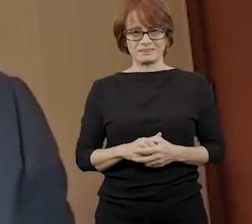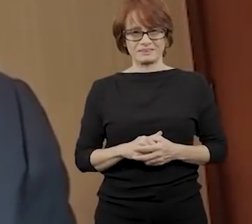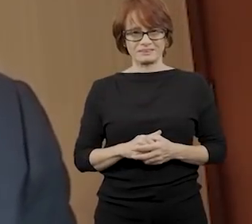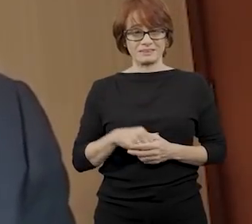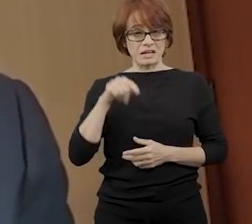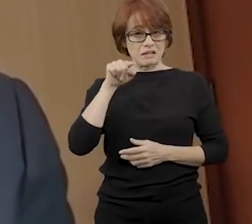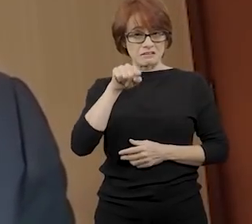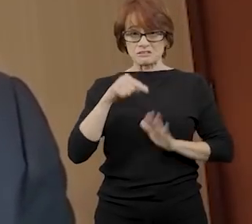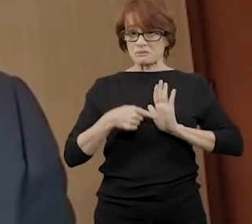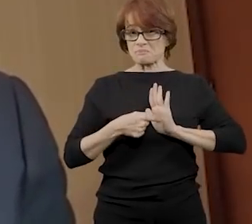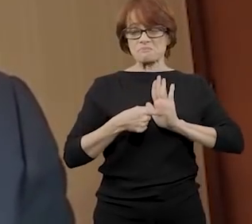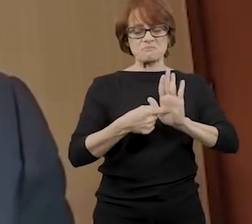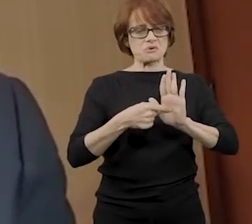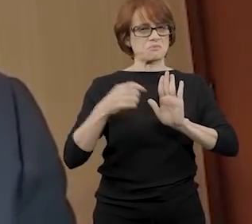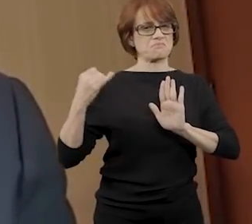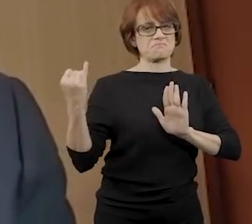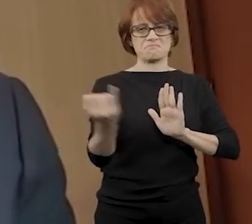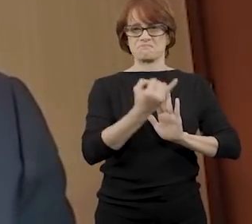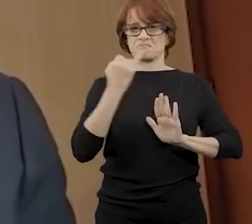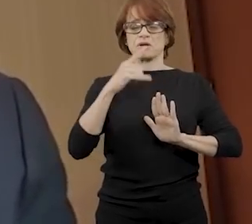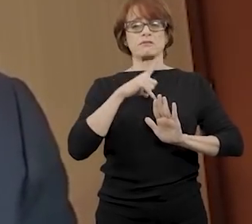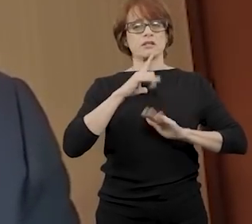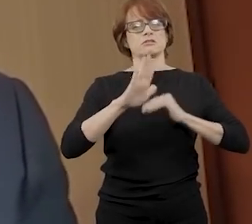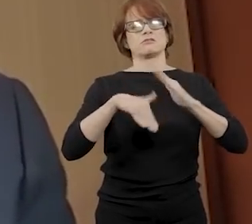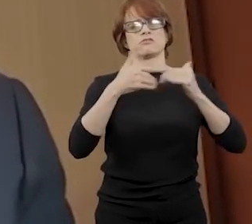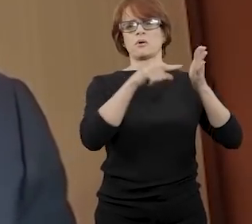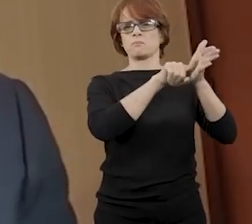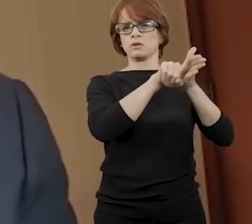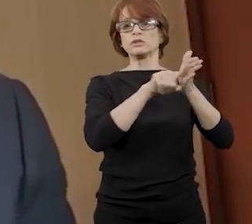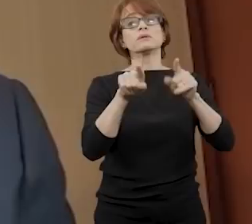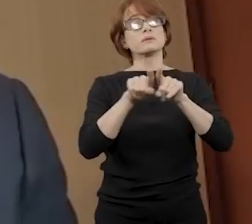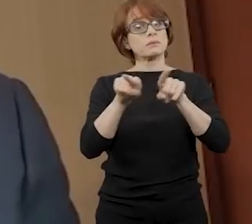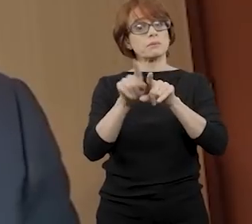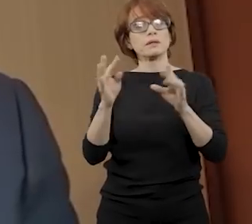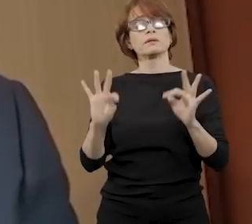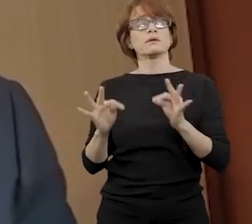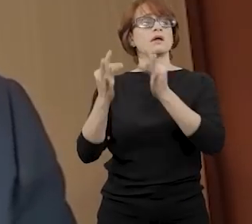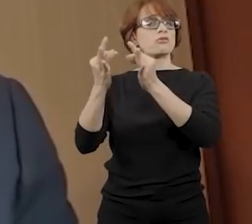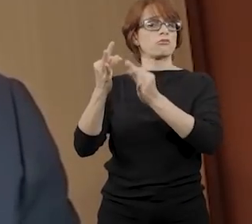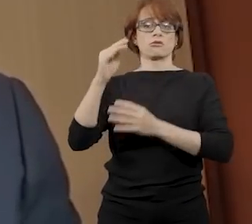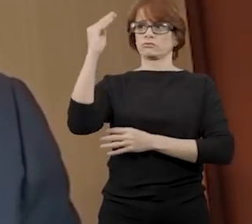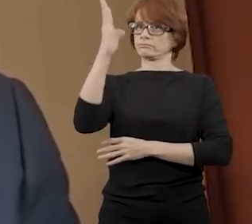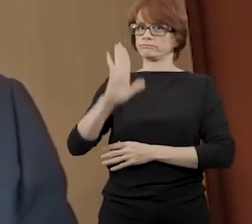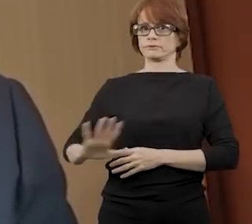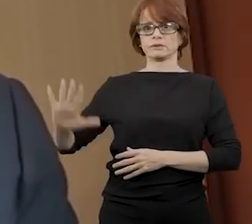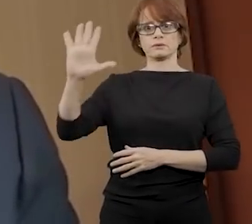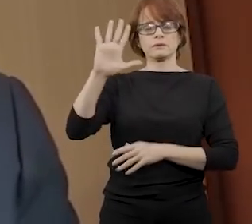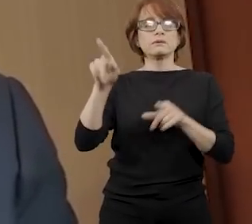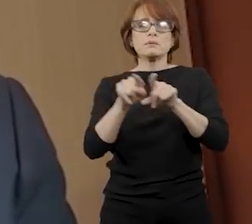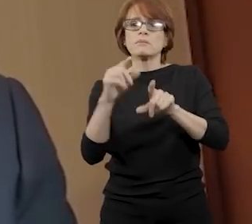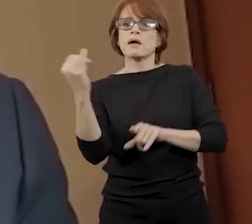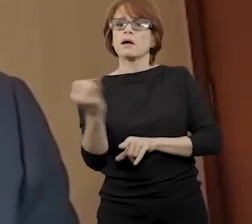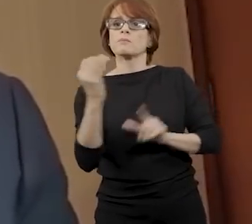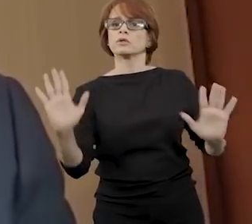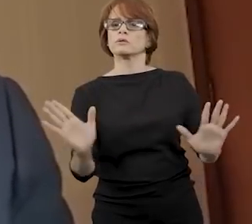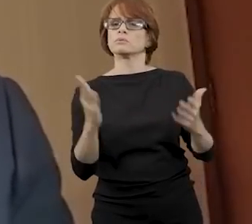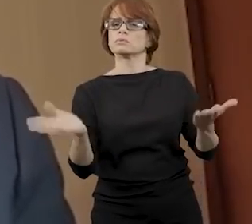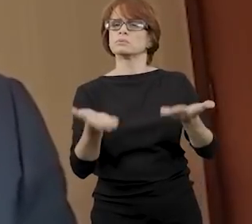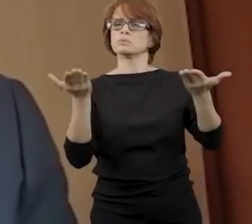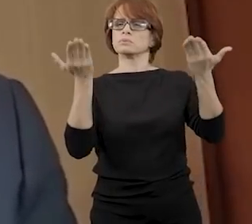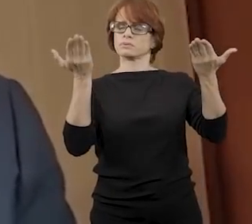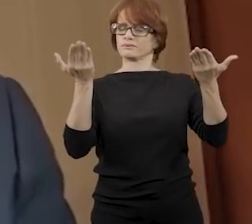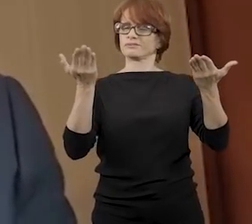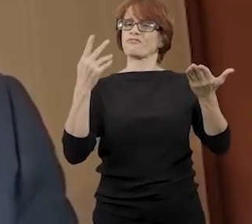é um caso que demonstra como é primordial ter investimentos em pesquisa e desenvolvimento tecnológico nacional e a importância de